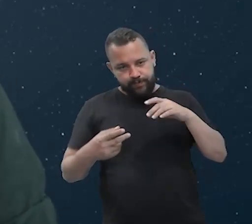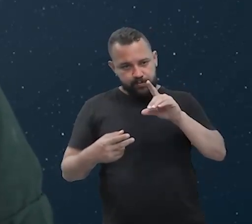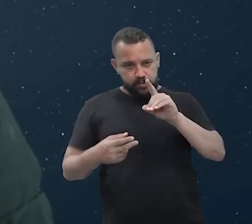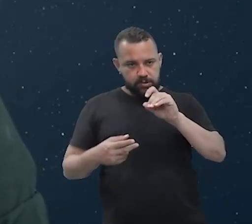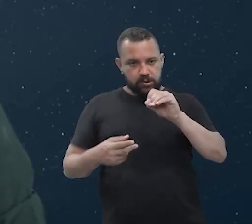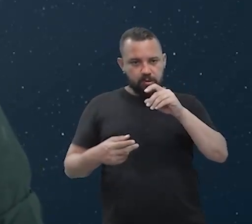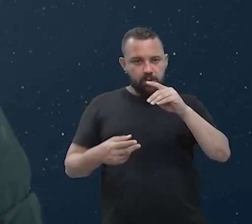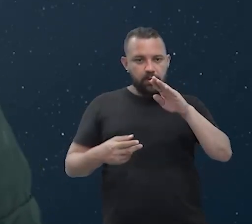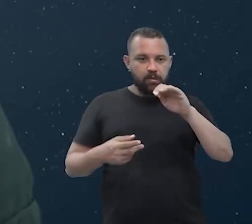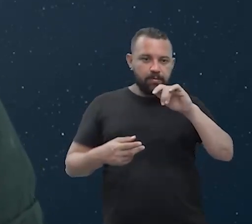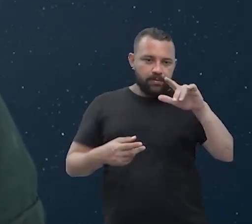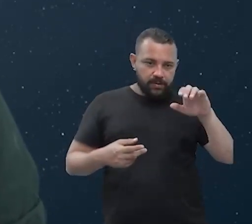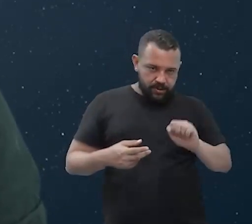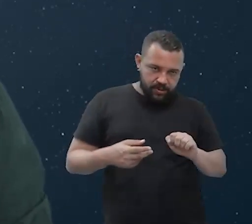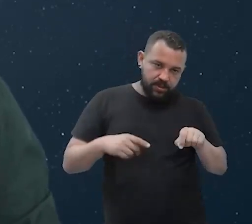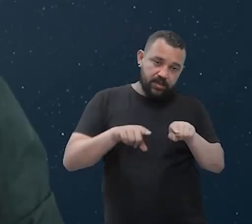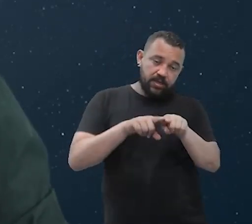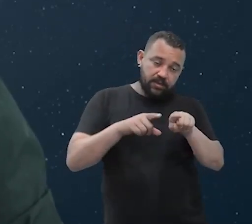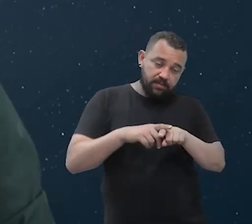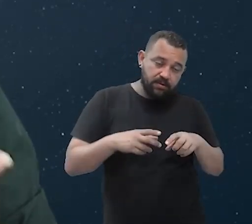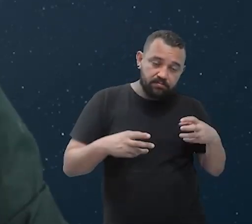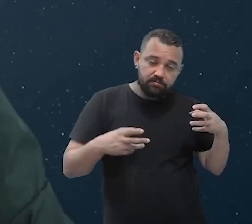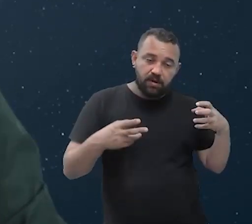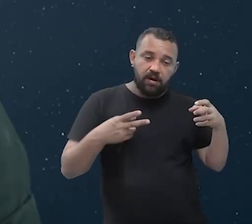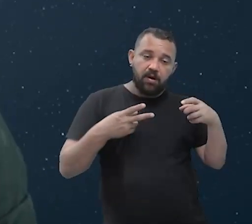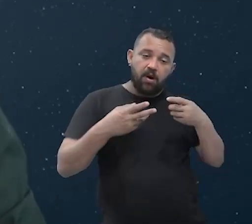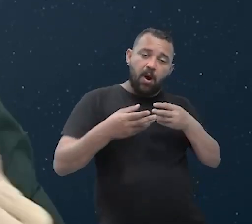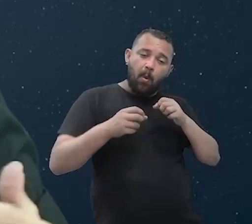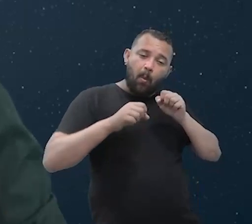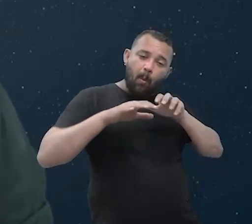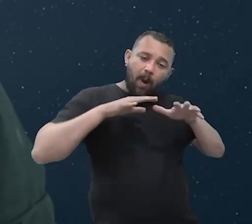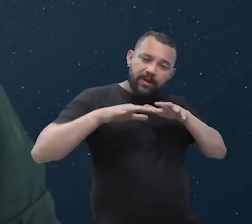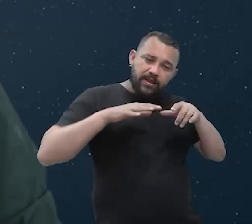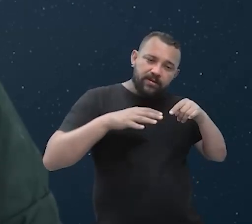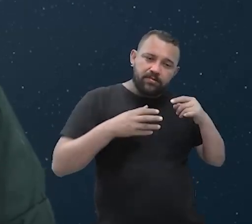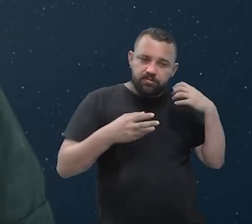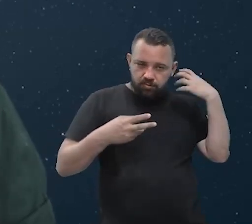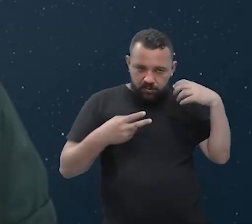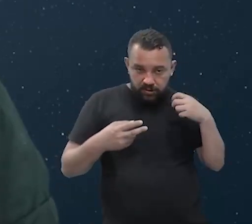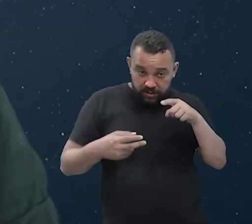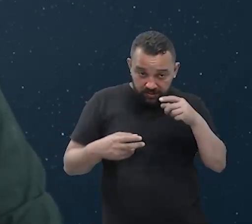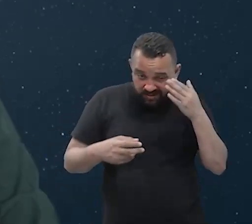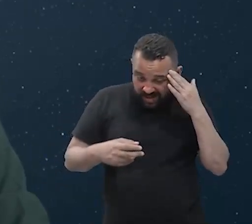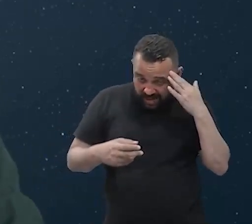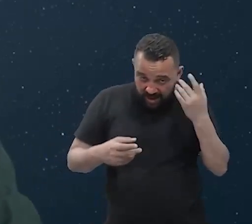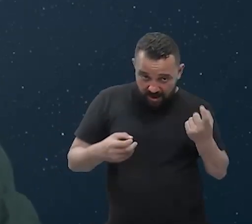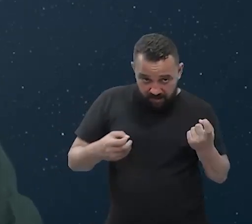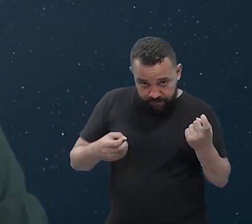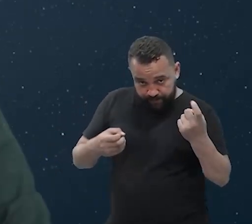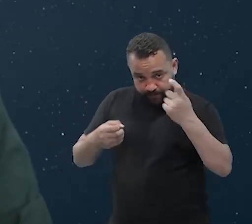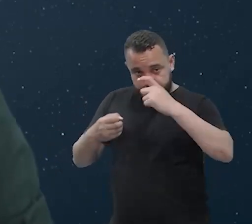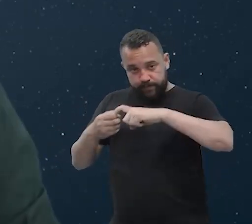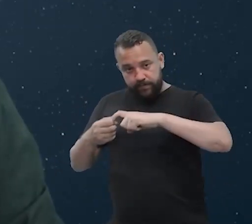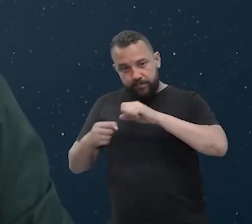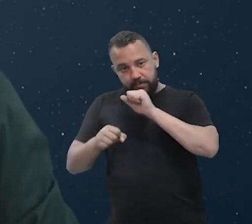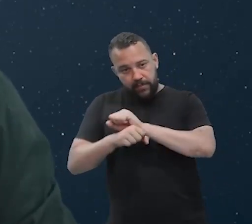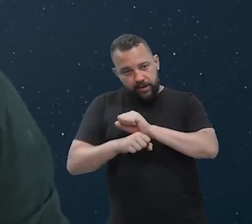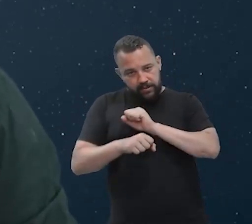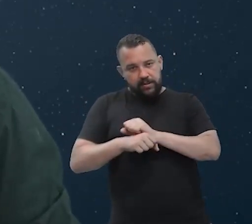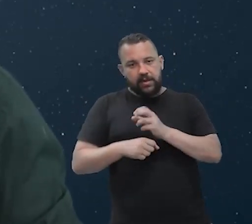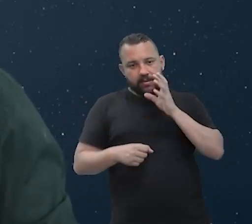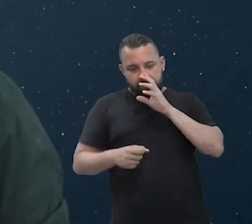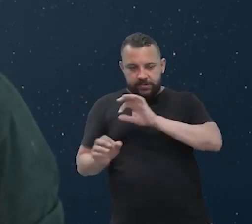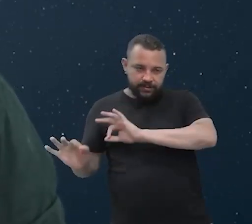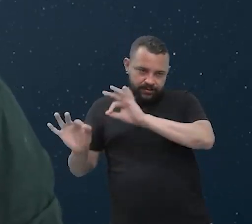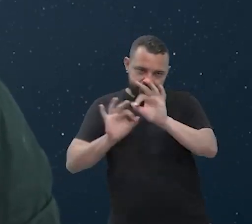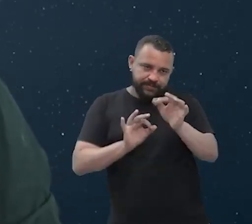e também as qualidades fisiológicas. Se você não entendeu alguma dessas explicações, eu recomendo que você pause o vídeo e assista novamente.